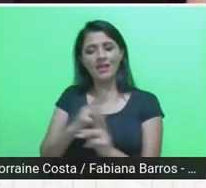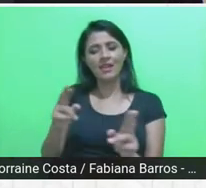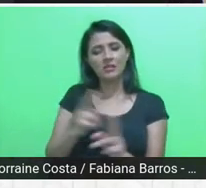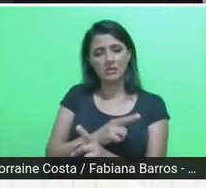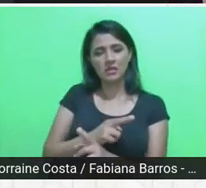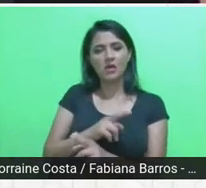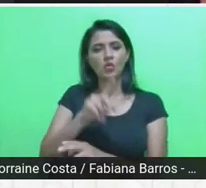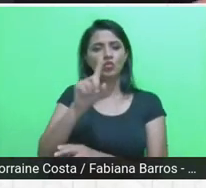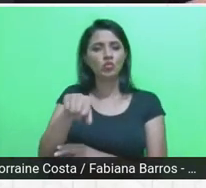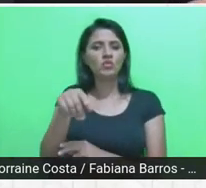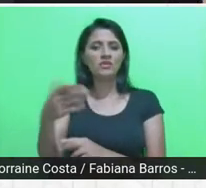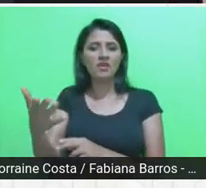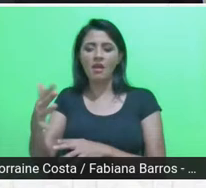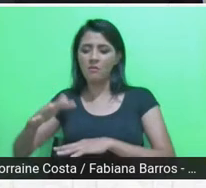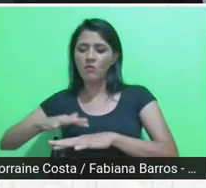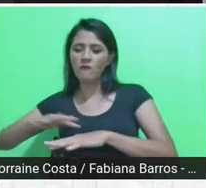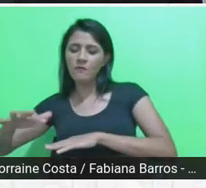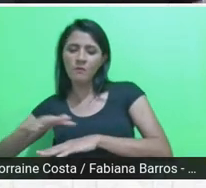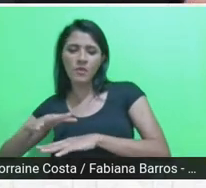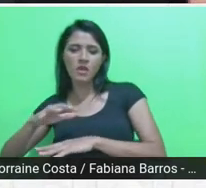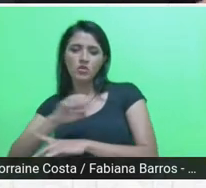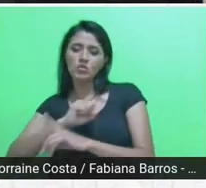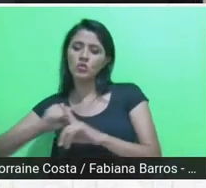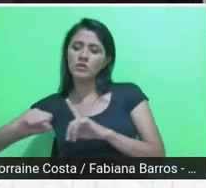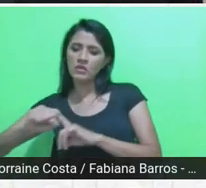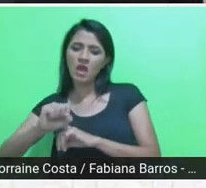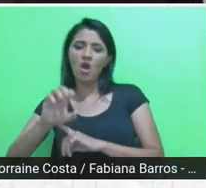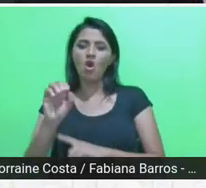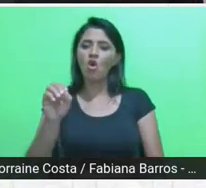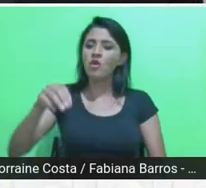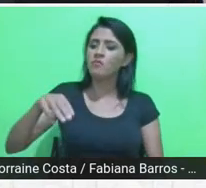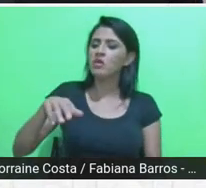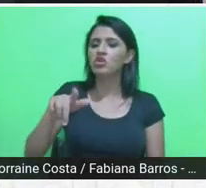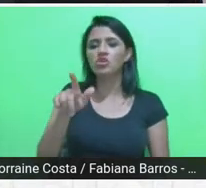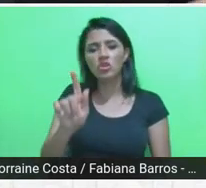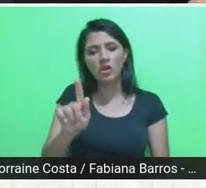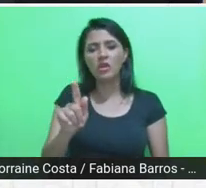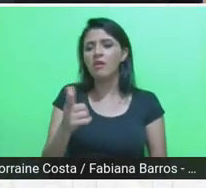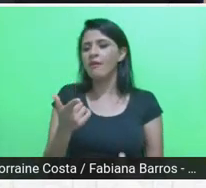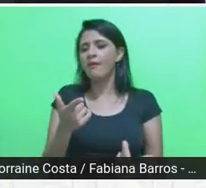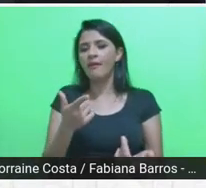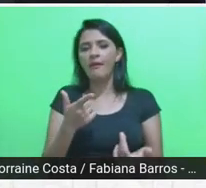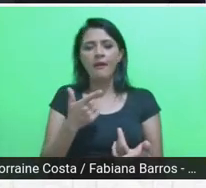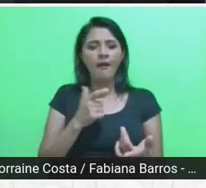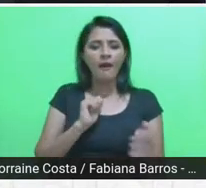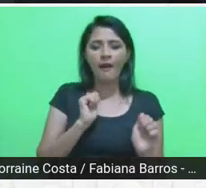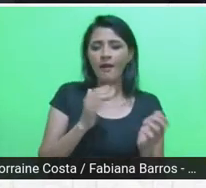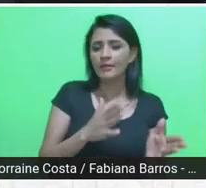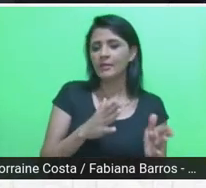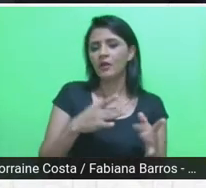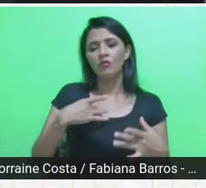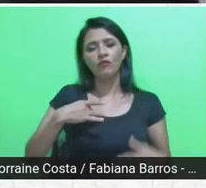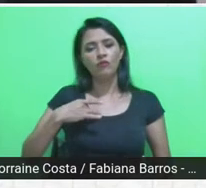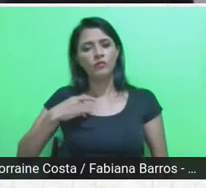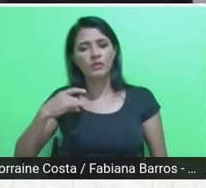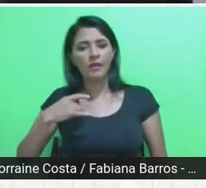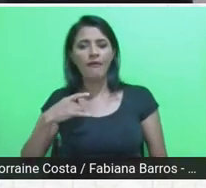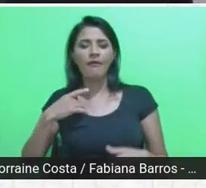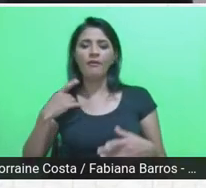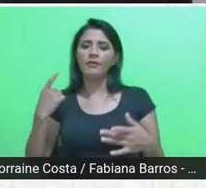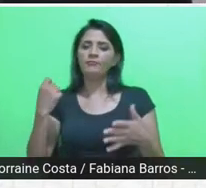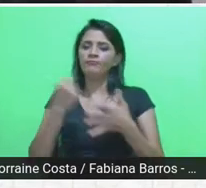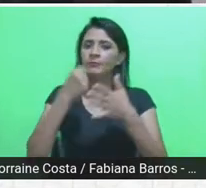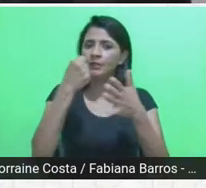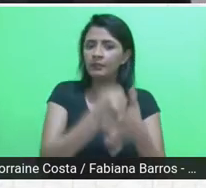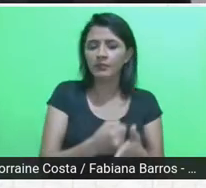movimento social, ONG, ação voluntária, militante, e o que é